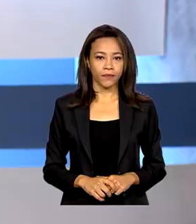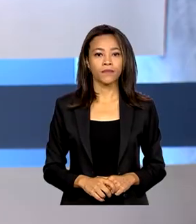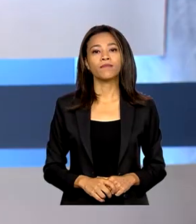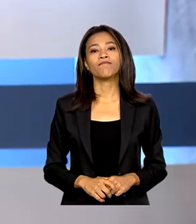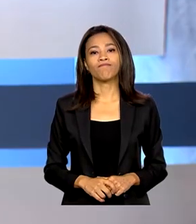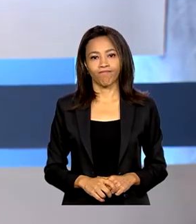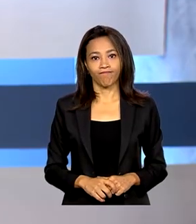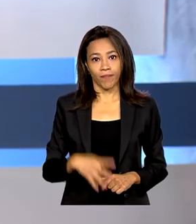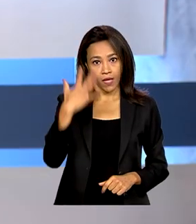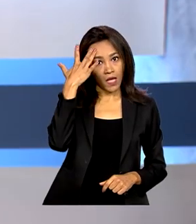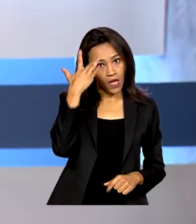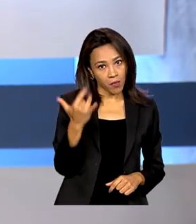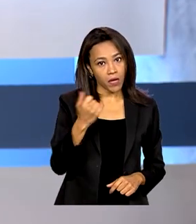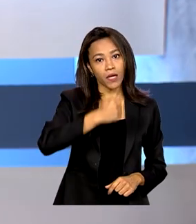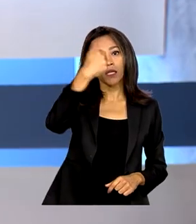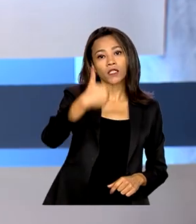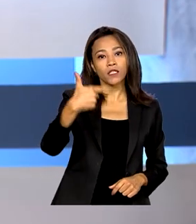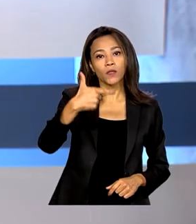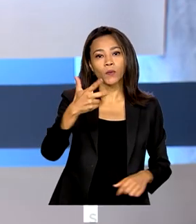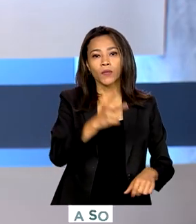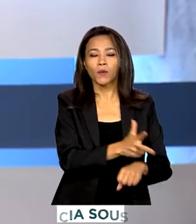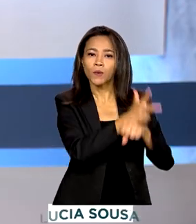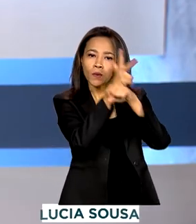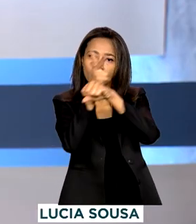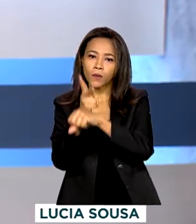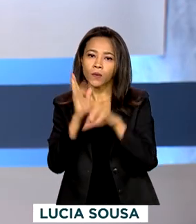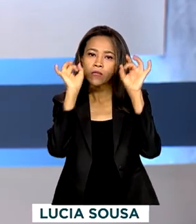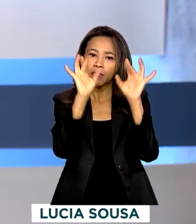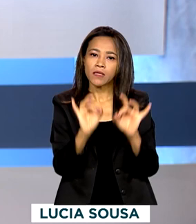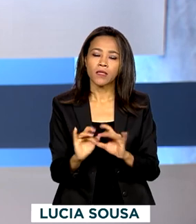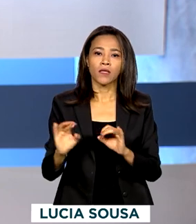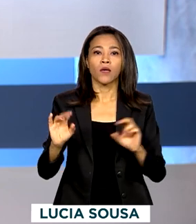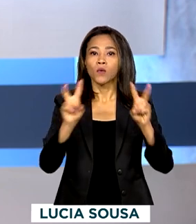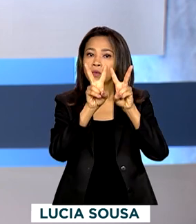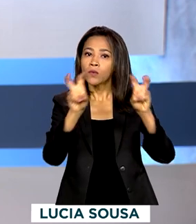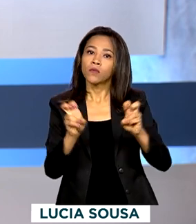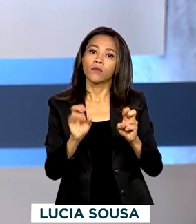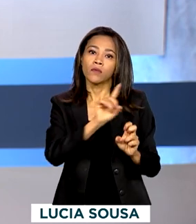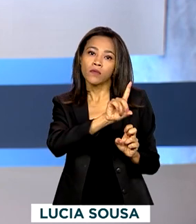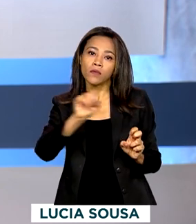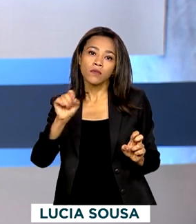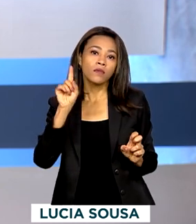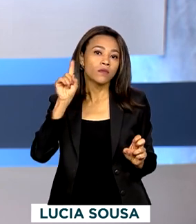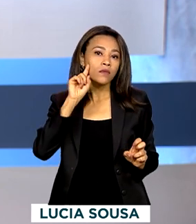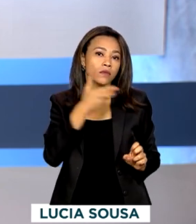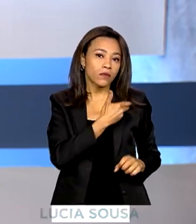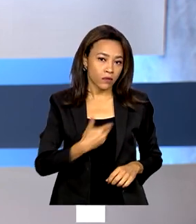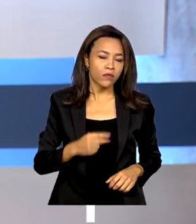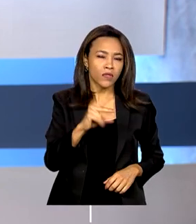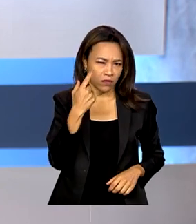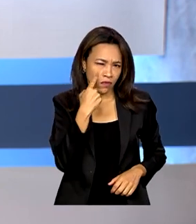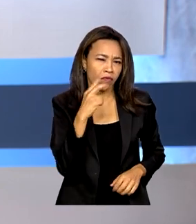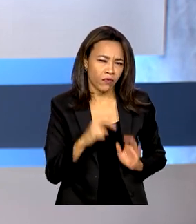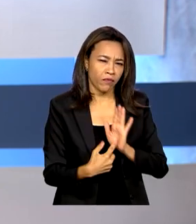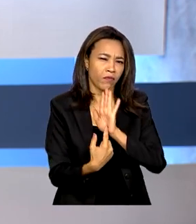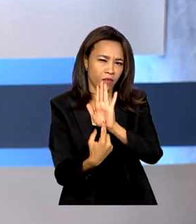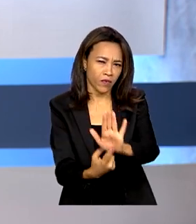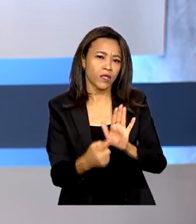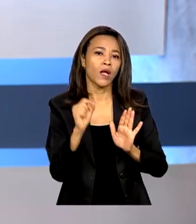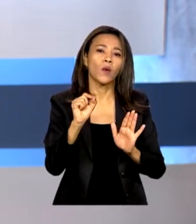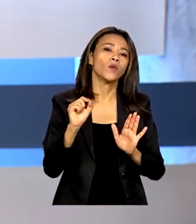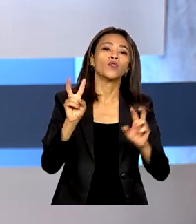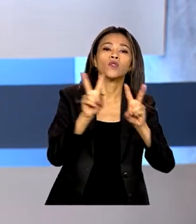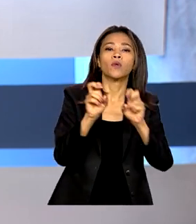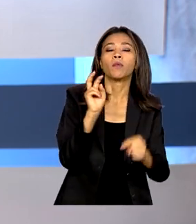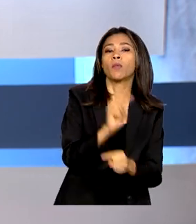E amanhã, na segunda reportagem especial sobre os 100 dias do governo Lula, você vai ver as ações realizadas para a proteção e o